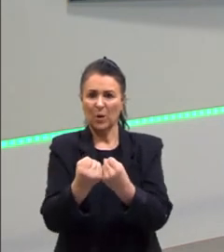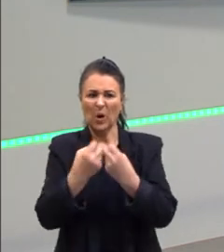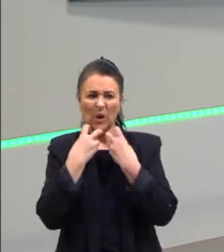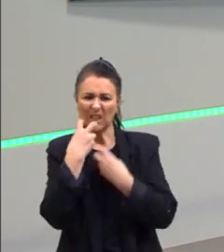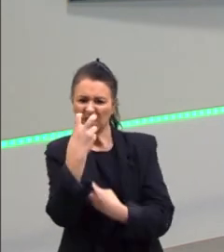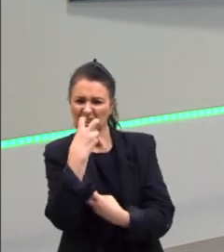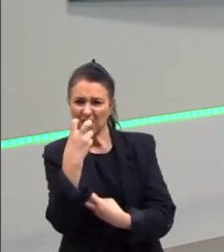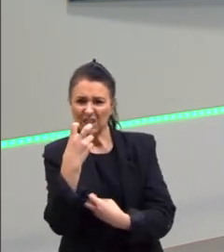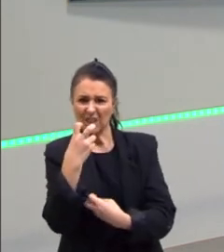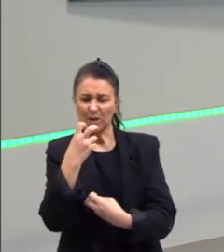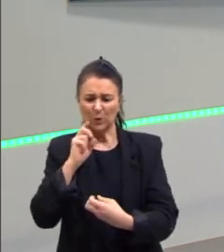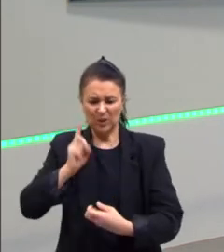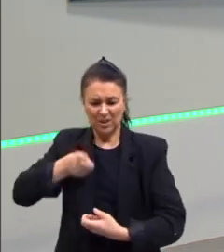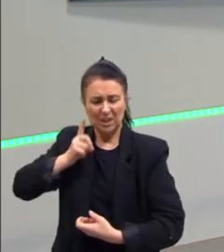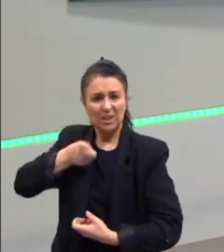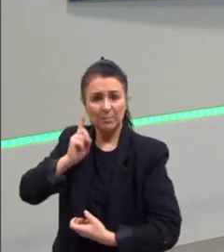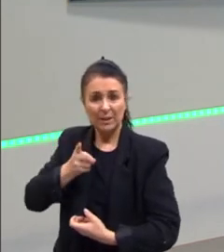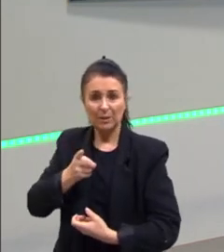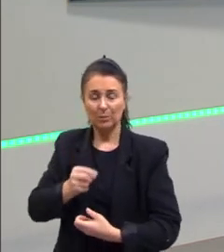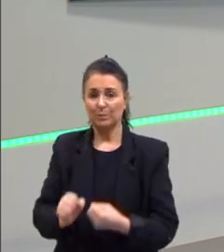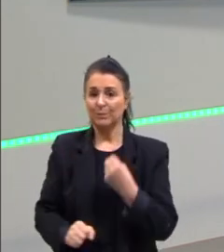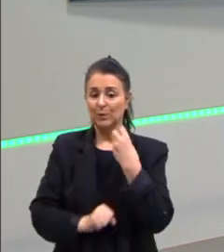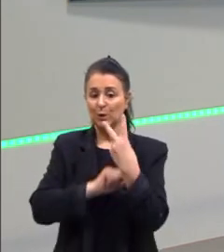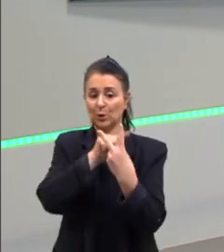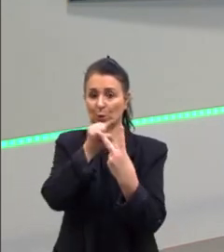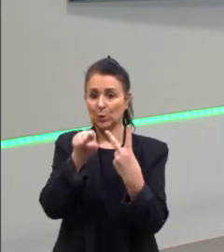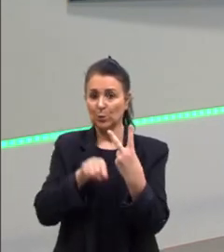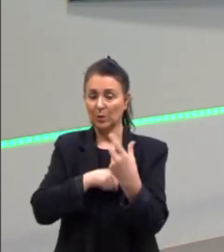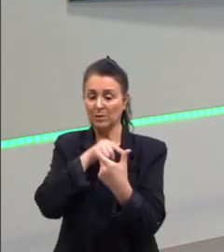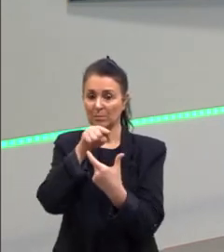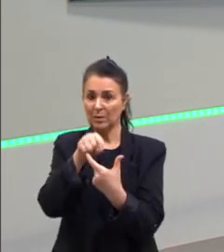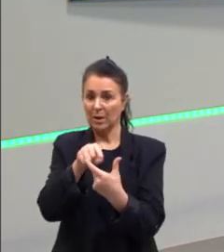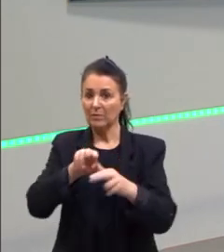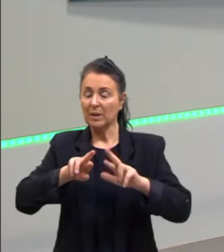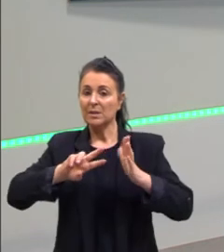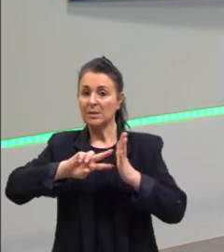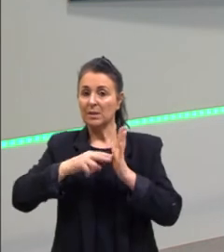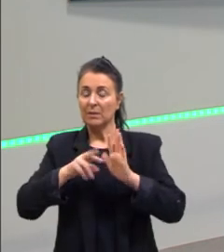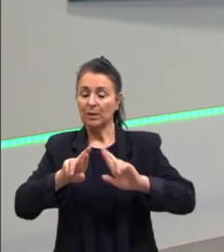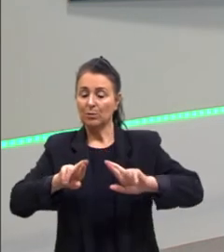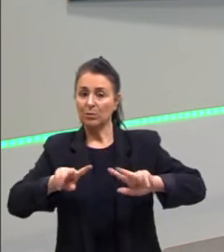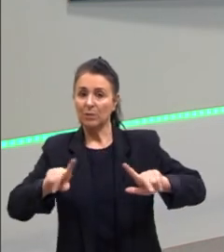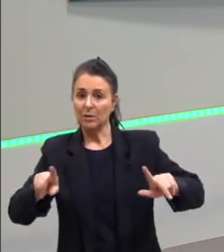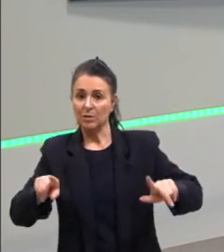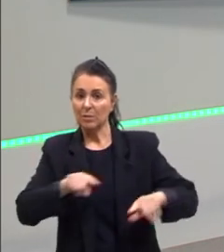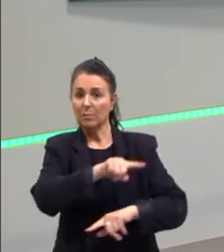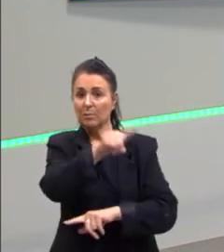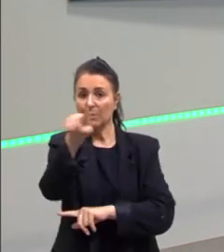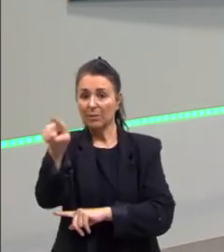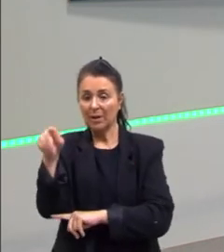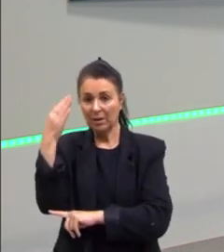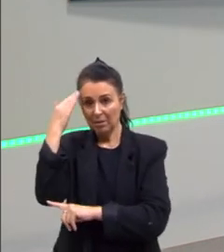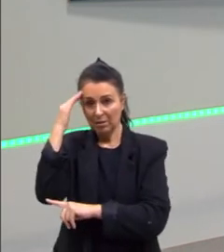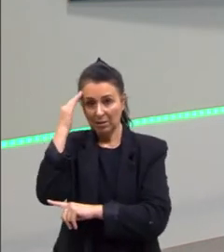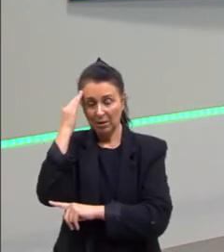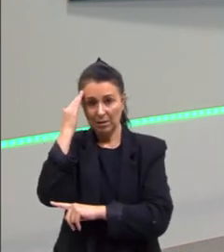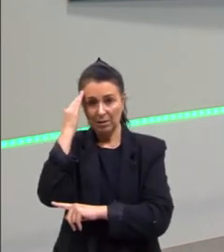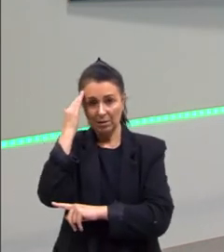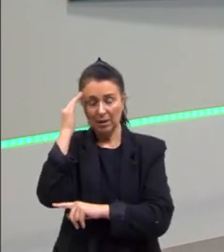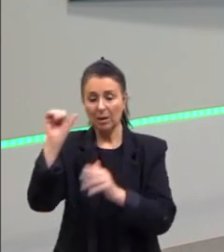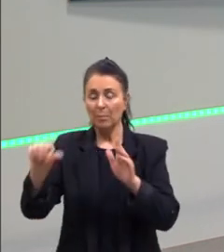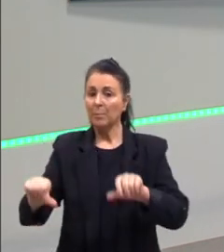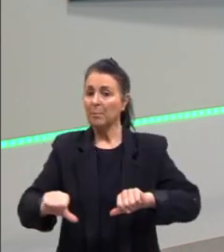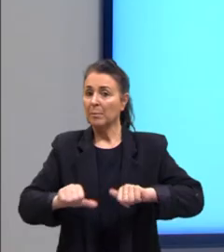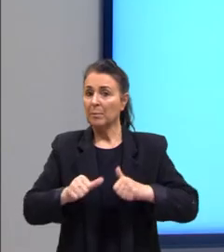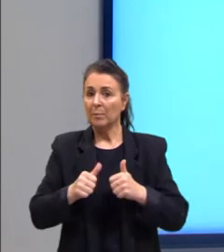Só para chamar a atenção para duas palavras com significados diferentes, para que você entenda um pouco mais do que nós vamos